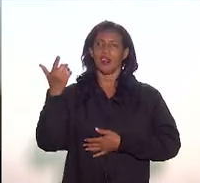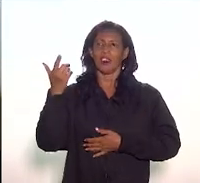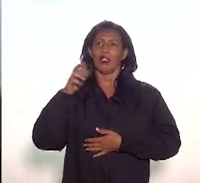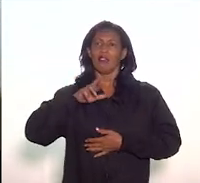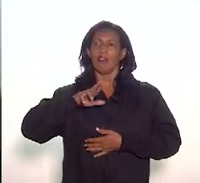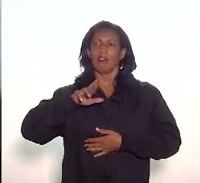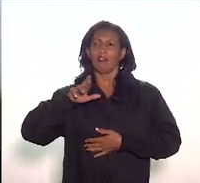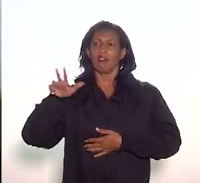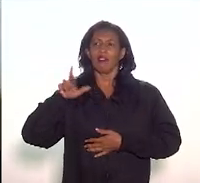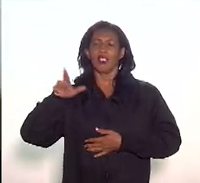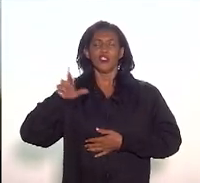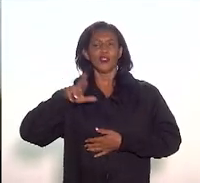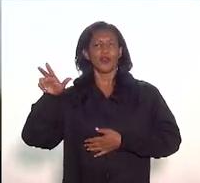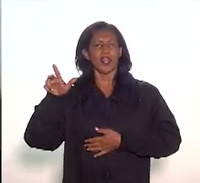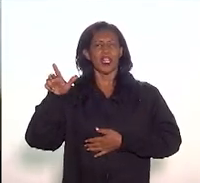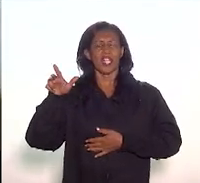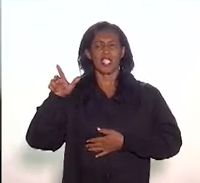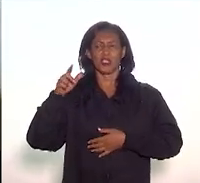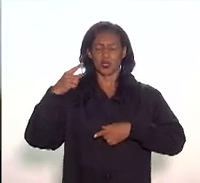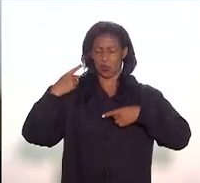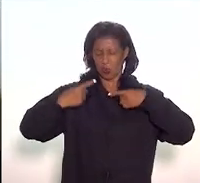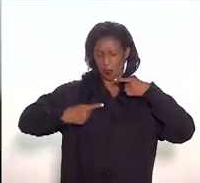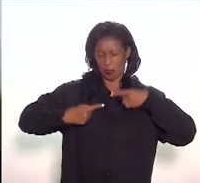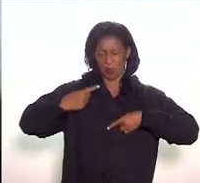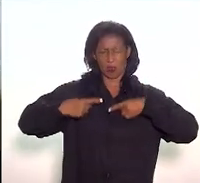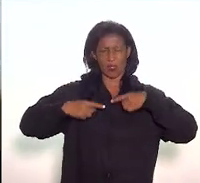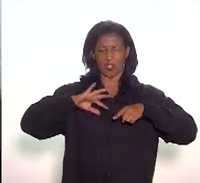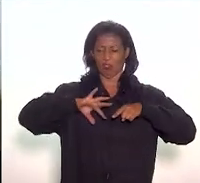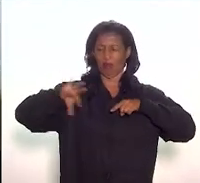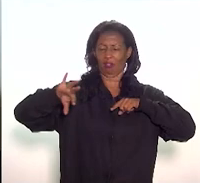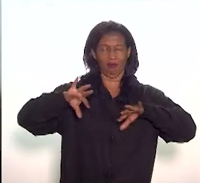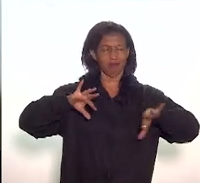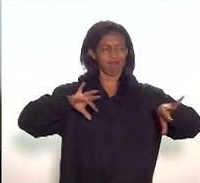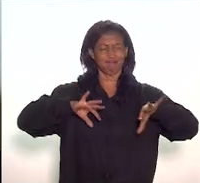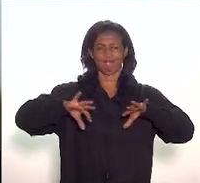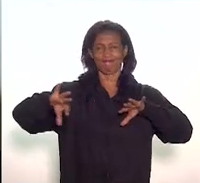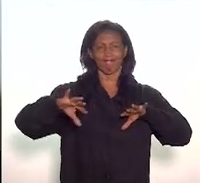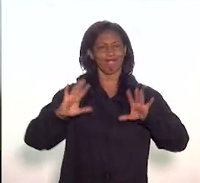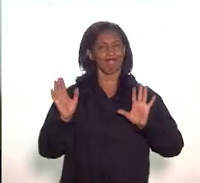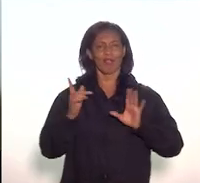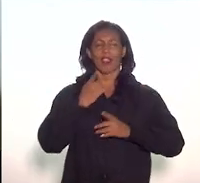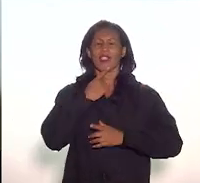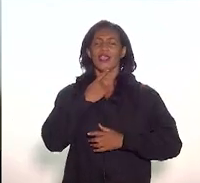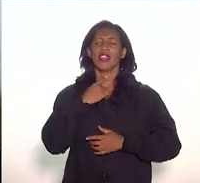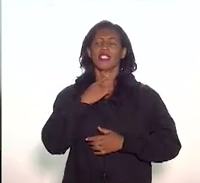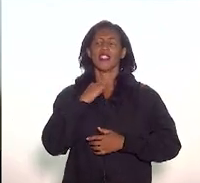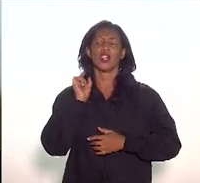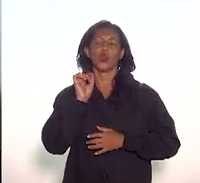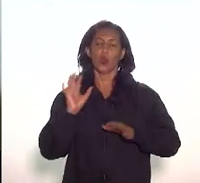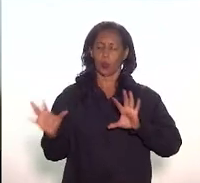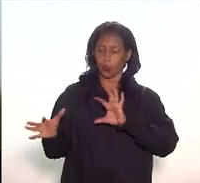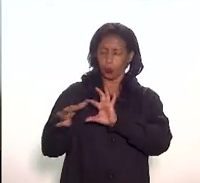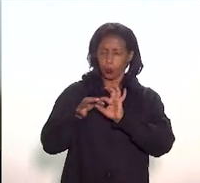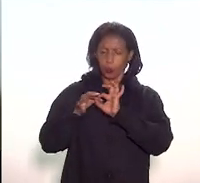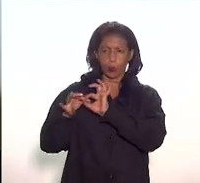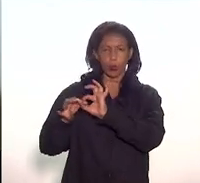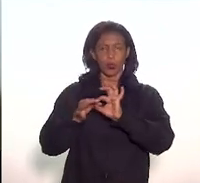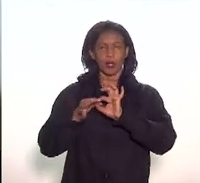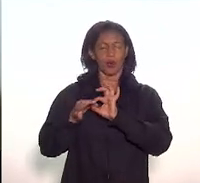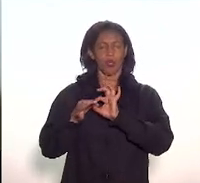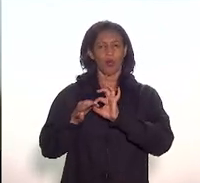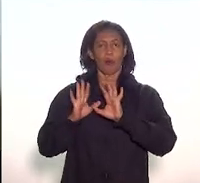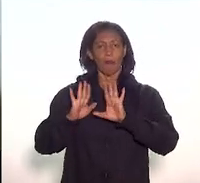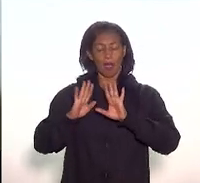cultural de apartheid. É esse o nosso desejo. Esse é o nosso desejo. Mas, se o Puseu da